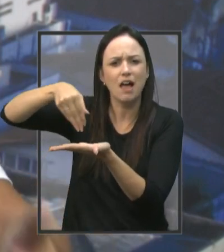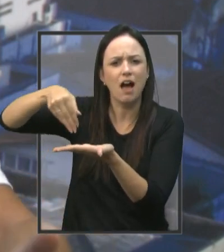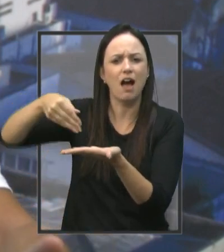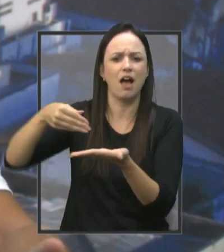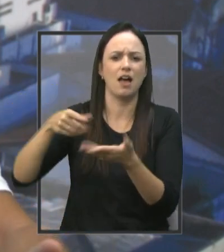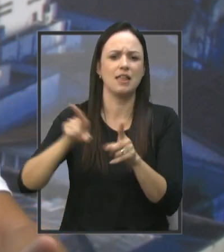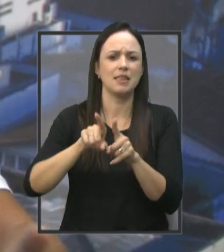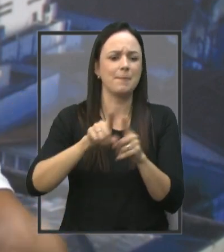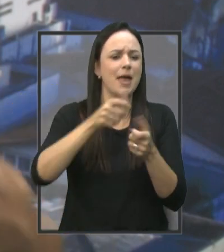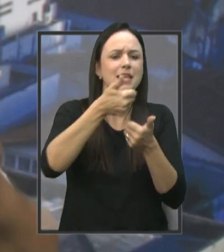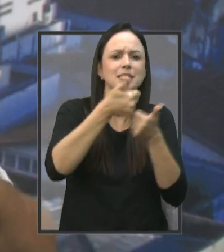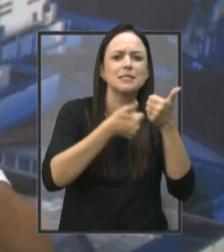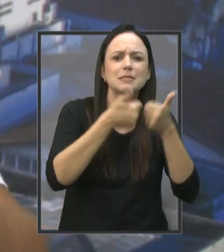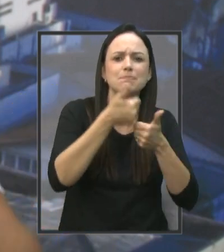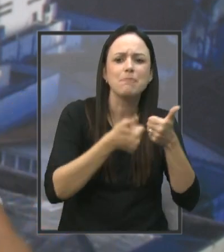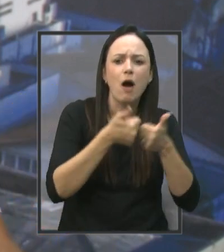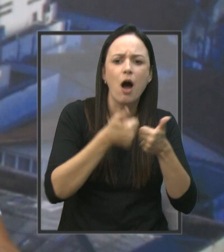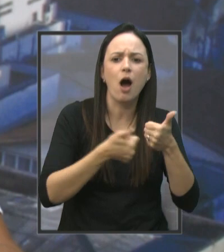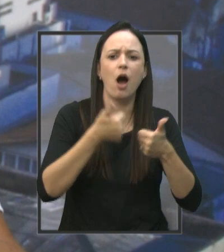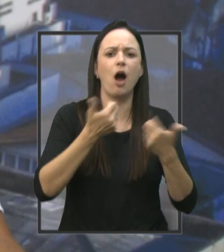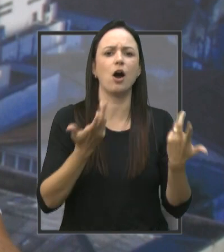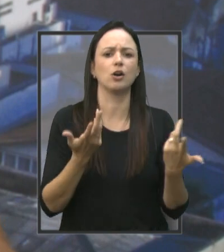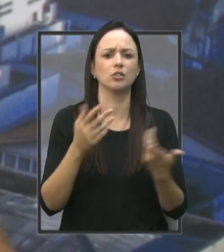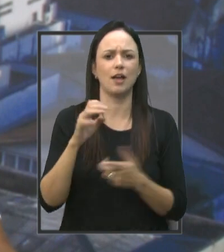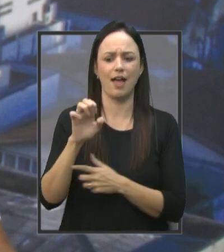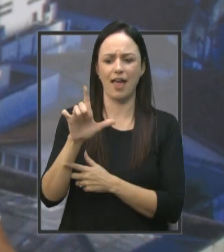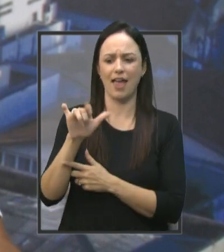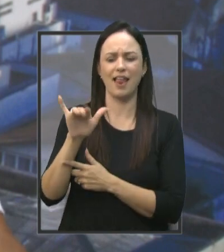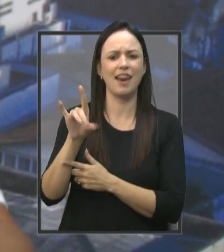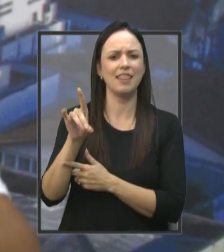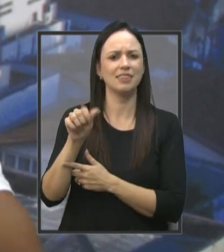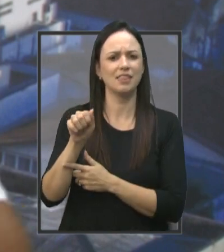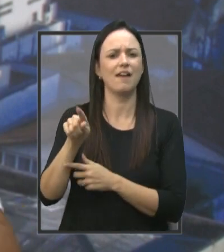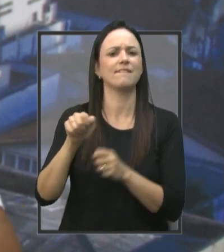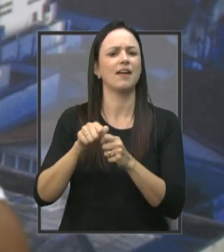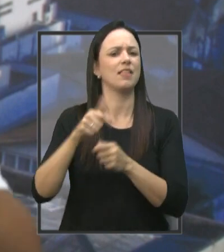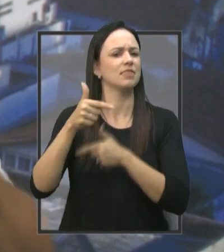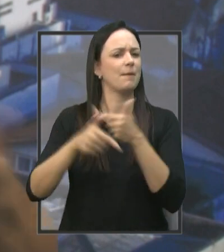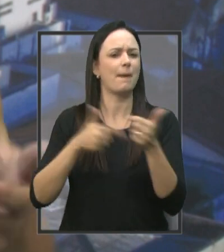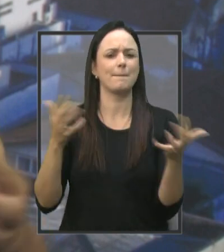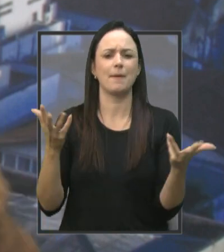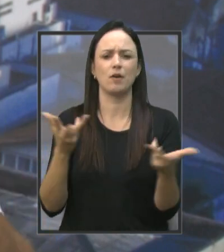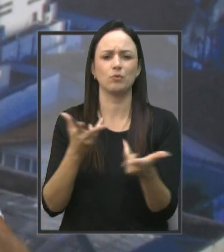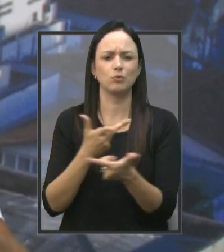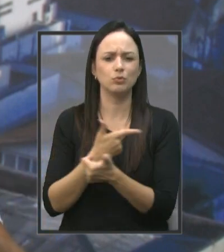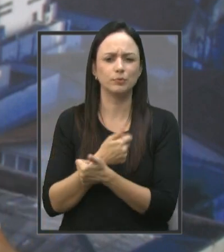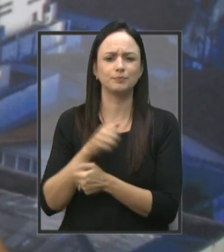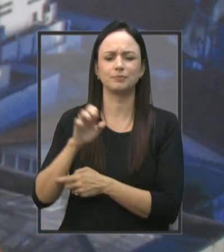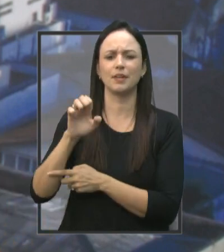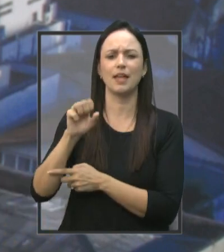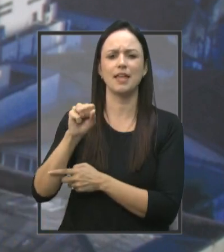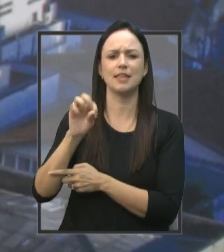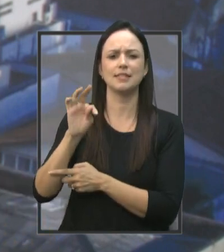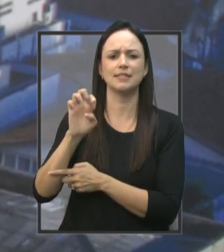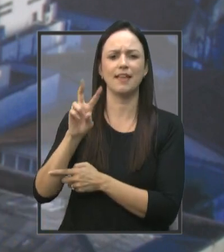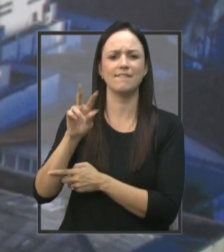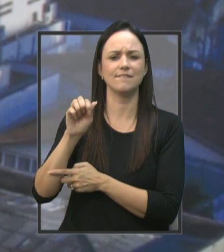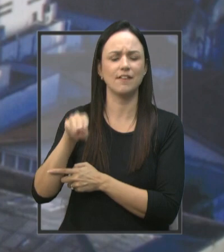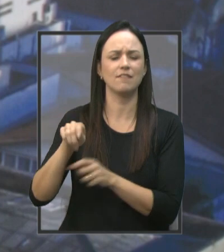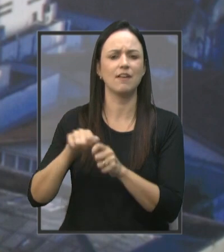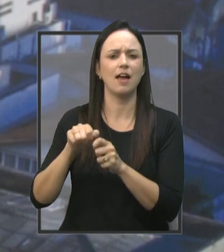esportiva Também Que a Hélida Tem feito Um trabalho maravilhoso O Estevam Com a música